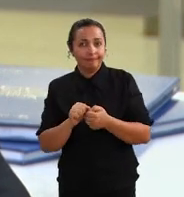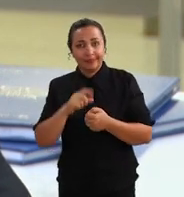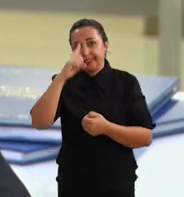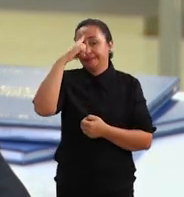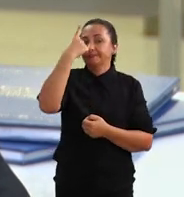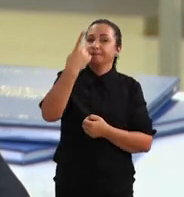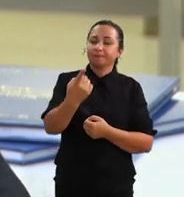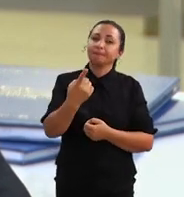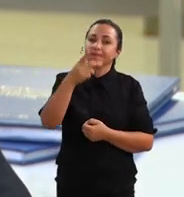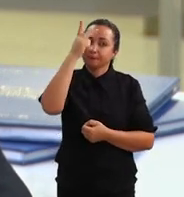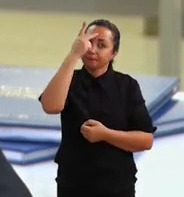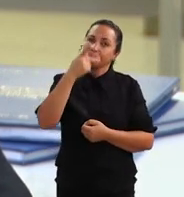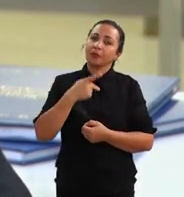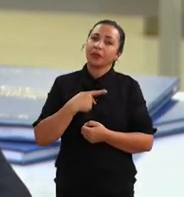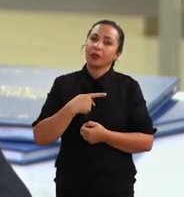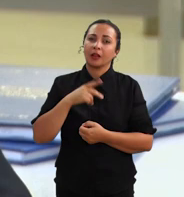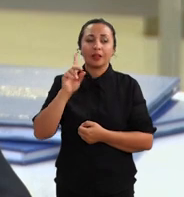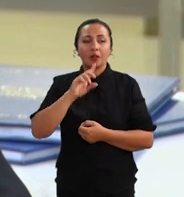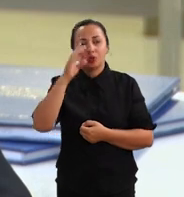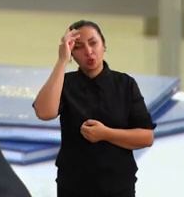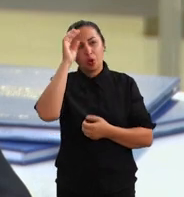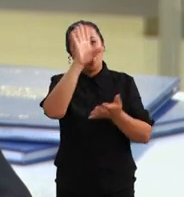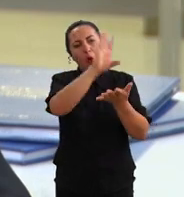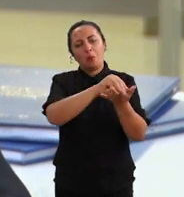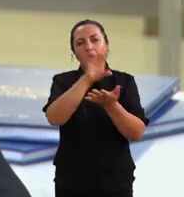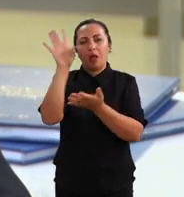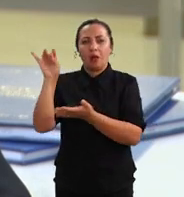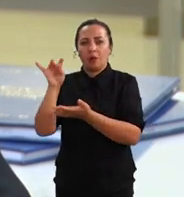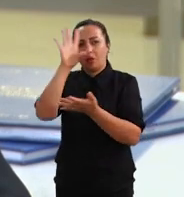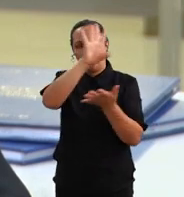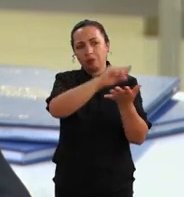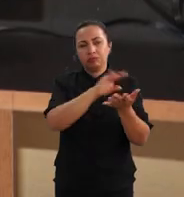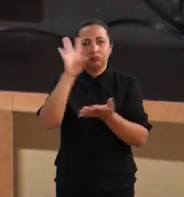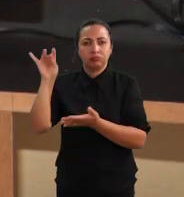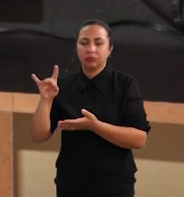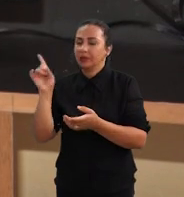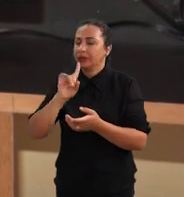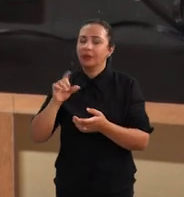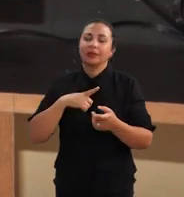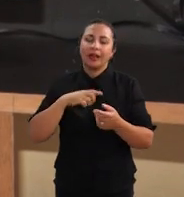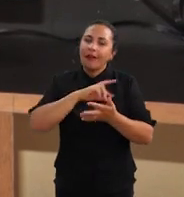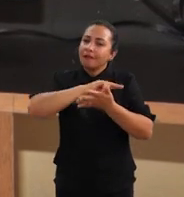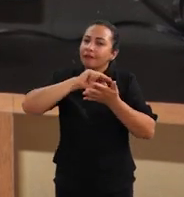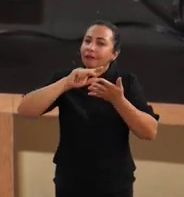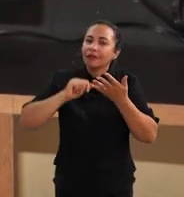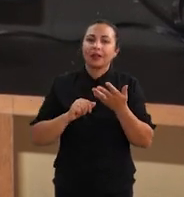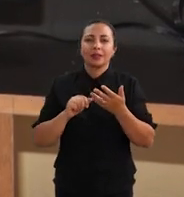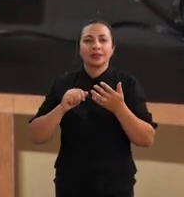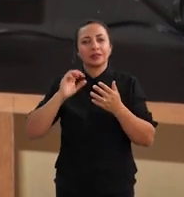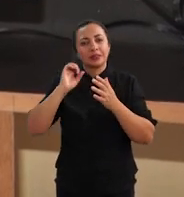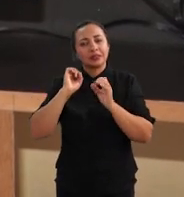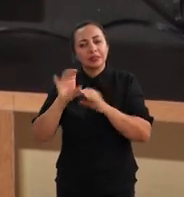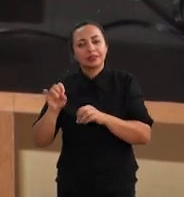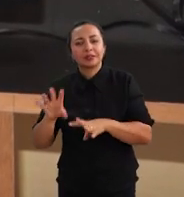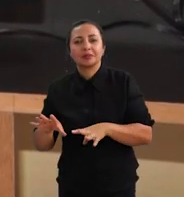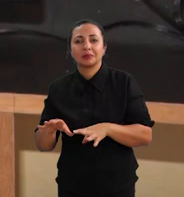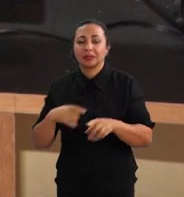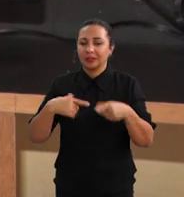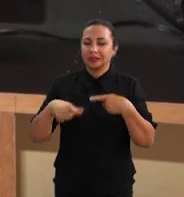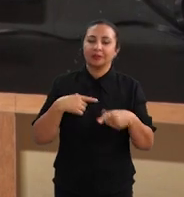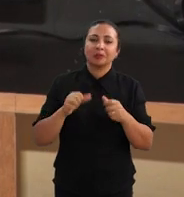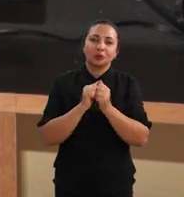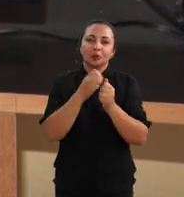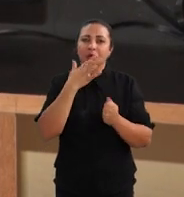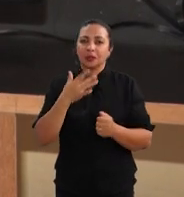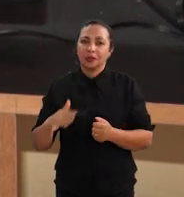elaborar ideias. Então não é apenas um copia e cola da internet. Então existem várias habilidades durante o jogo que são